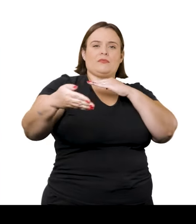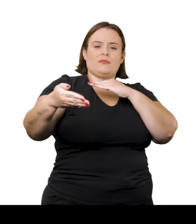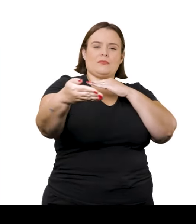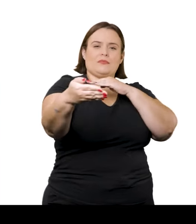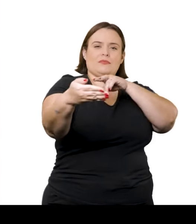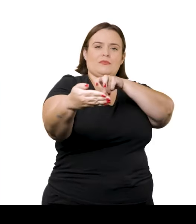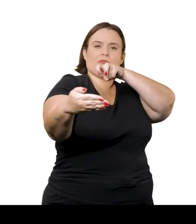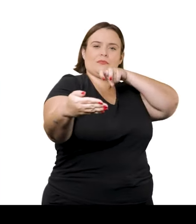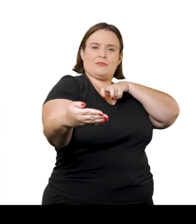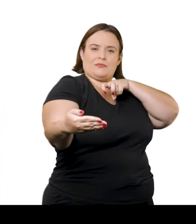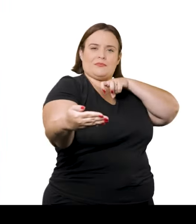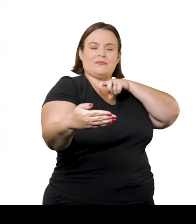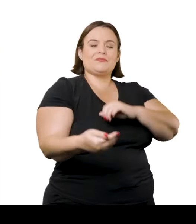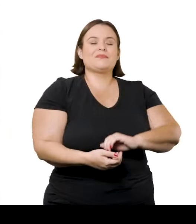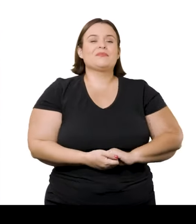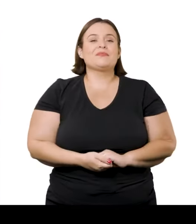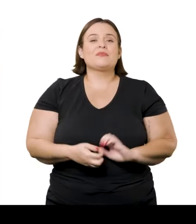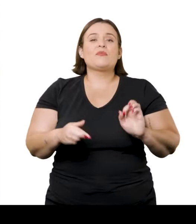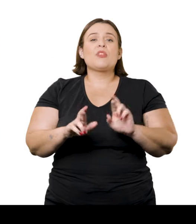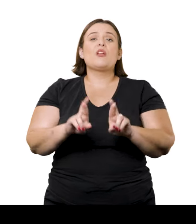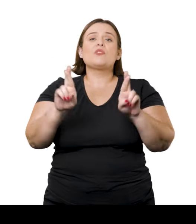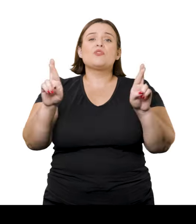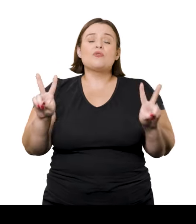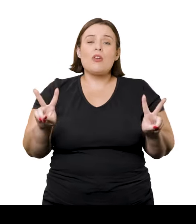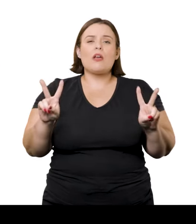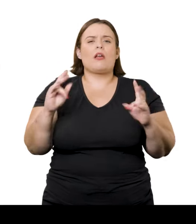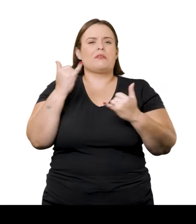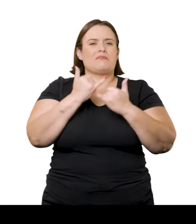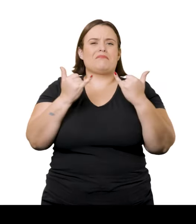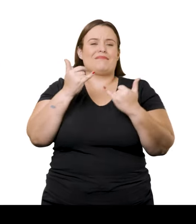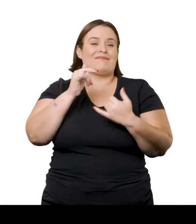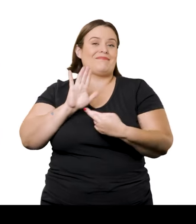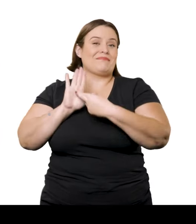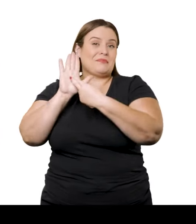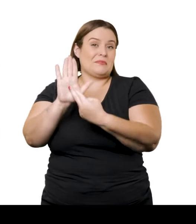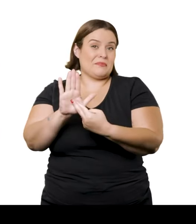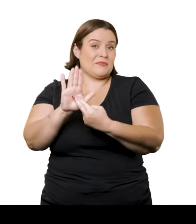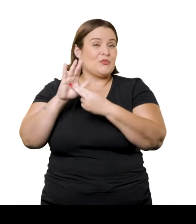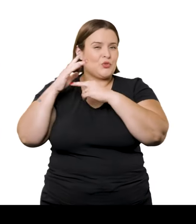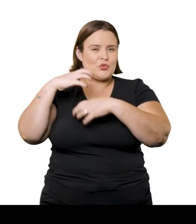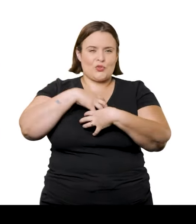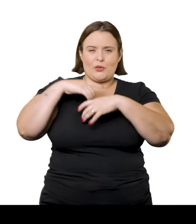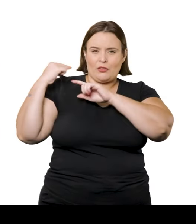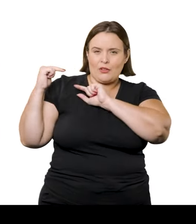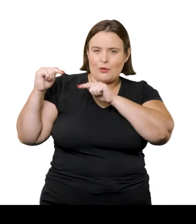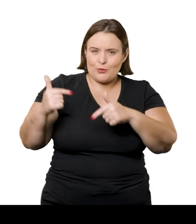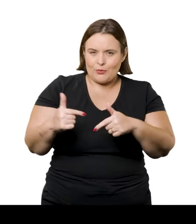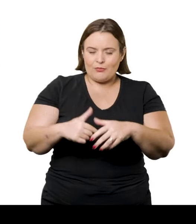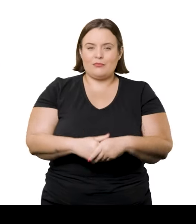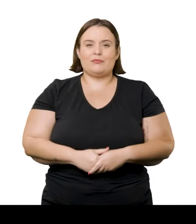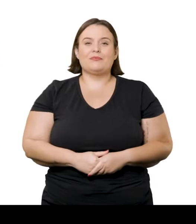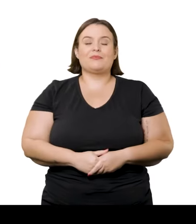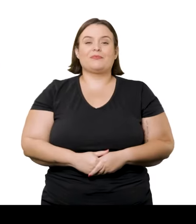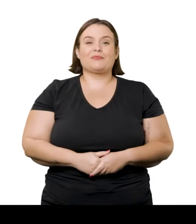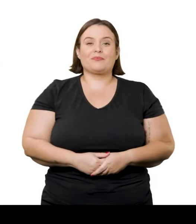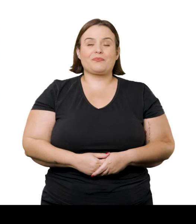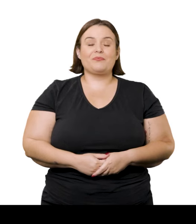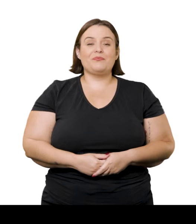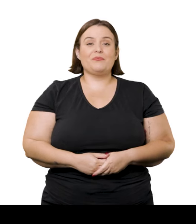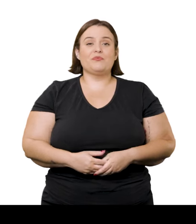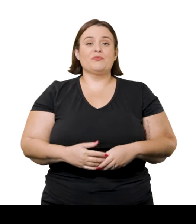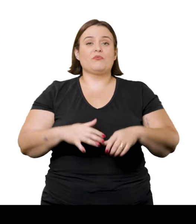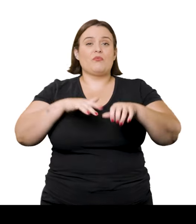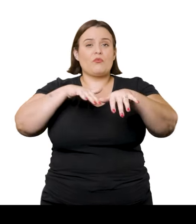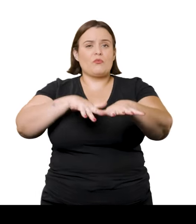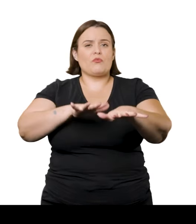oposta, vendo a canoa passar. É muito diferente de como esse tipo de cena seria representada tradicionalmente. O rio não